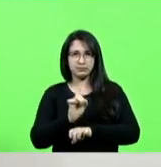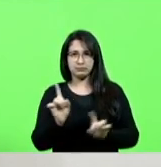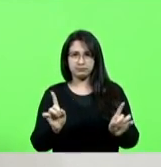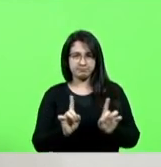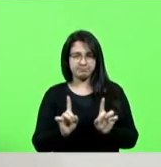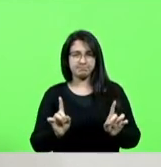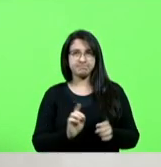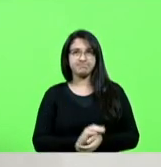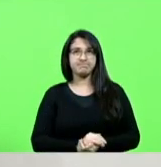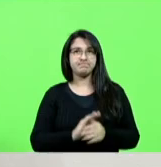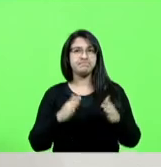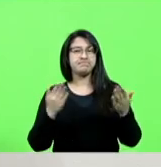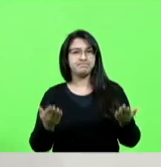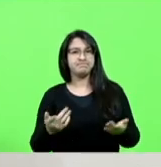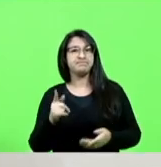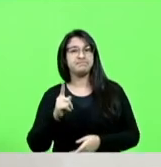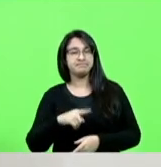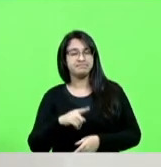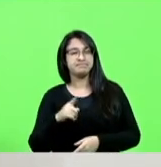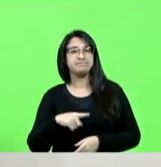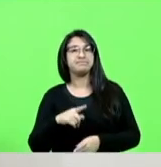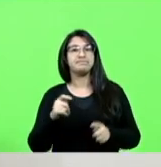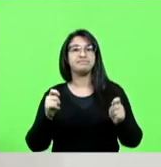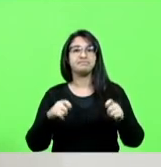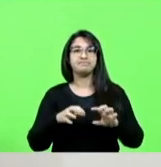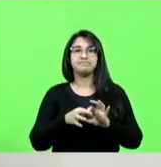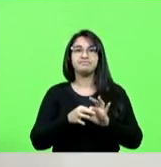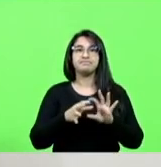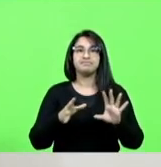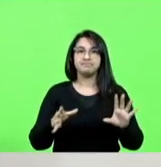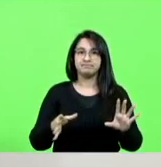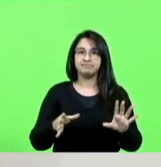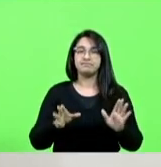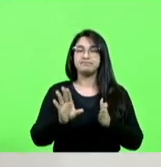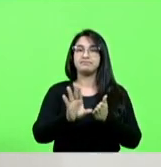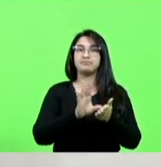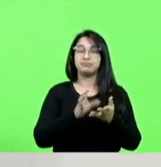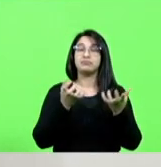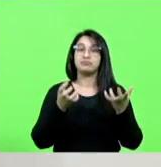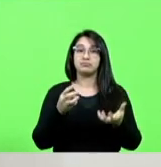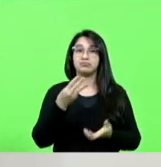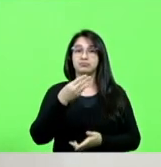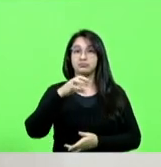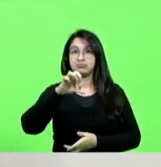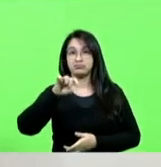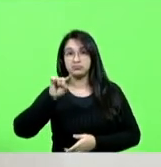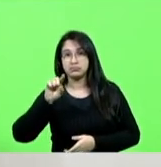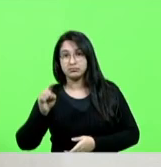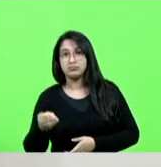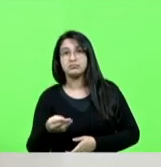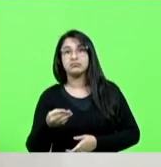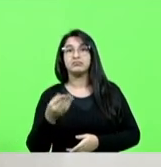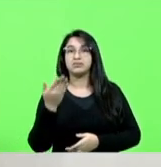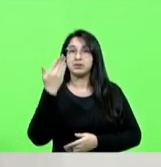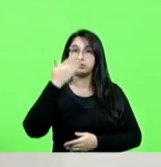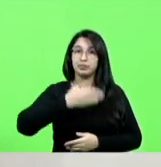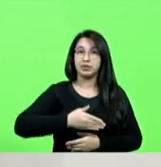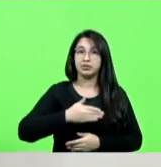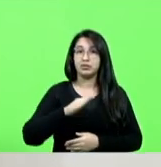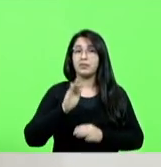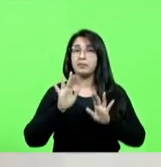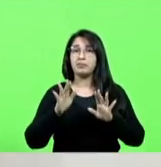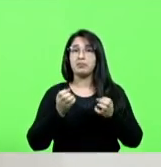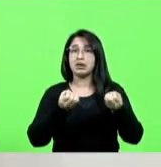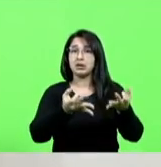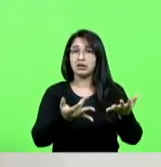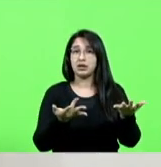é muito bem-vindo o recurso a gente quer os 39 milhões que o governador prometeu a gente exige mas se não quer dar avisa que não